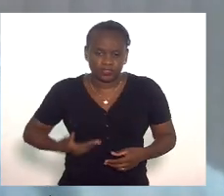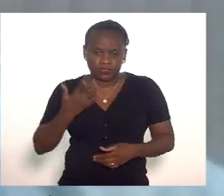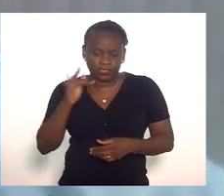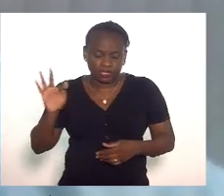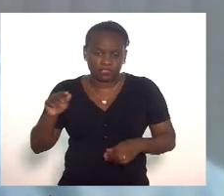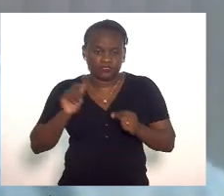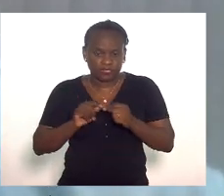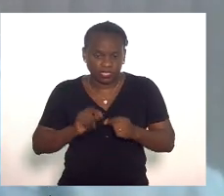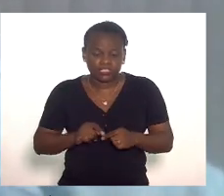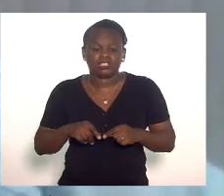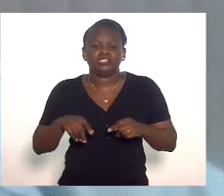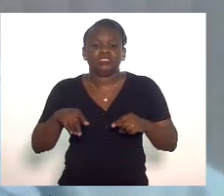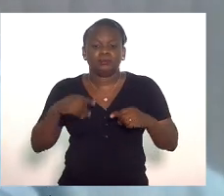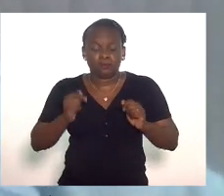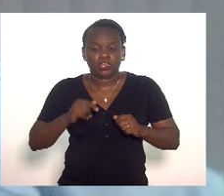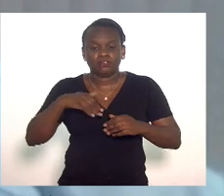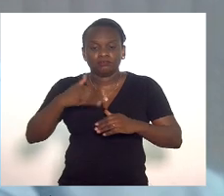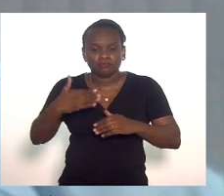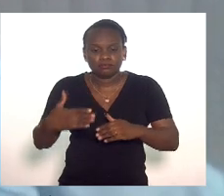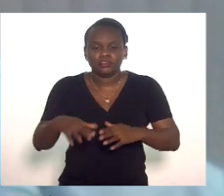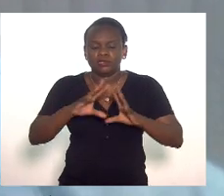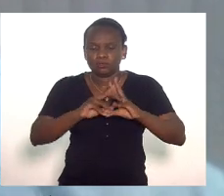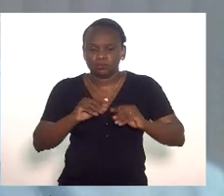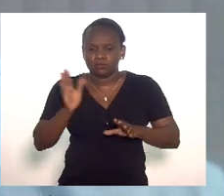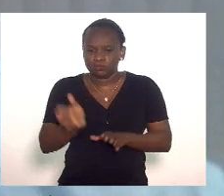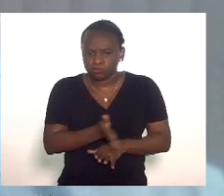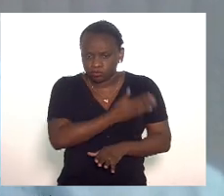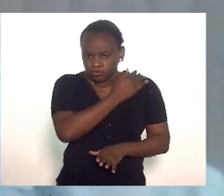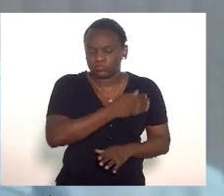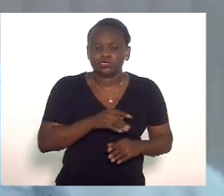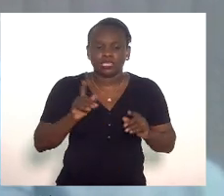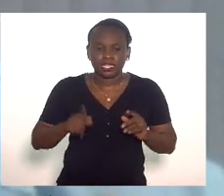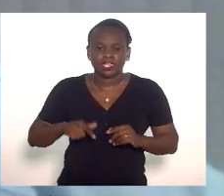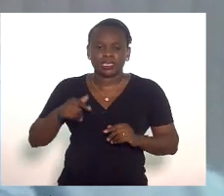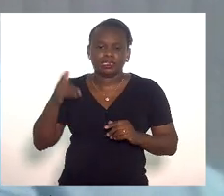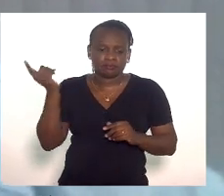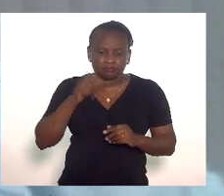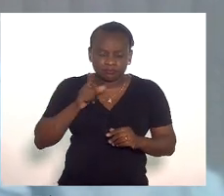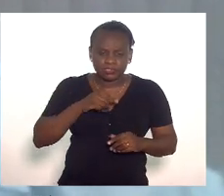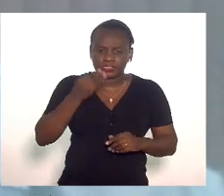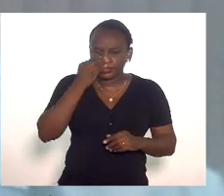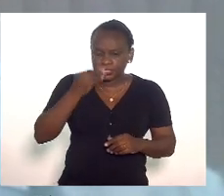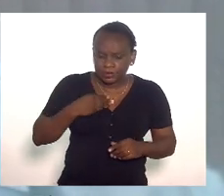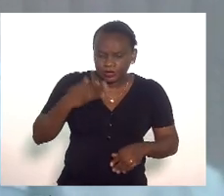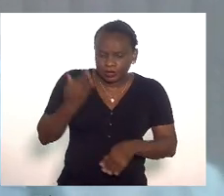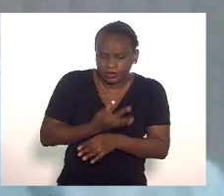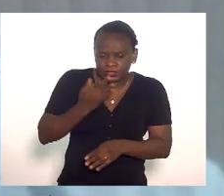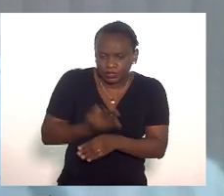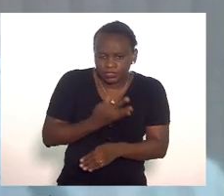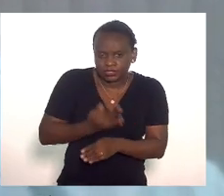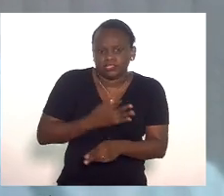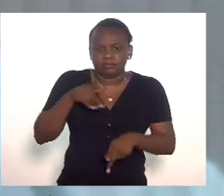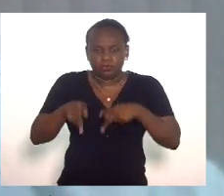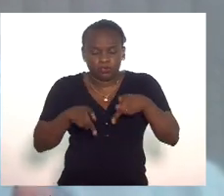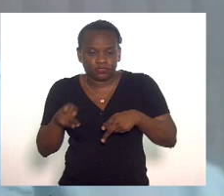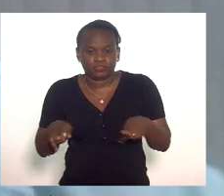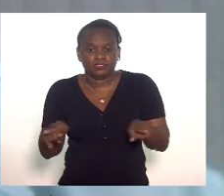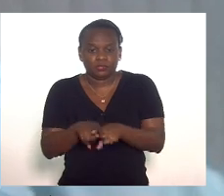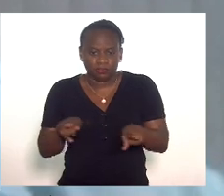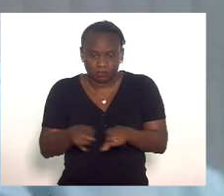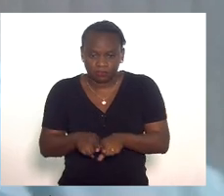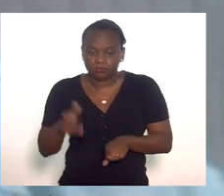possam ser superados pela capacidade e resiliência do nosso povo e pela